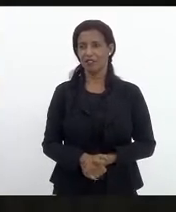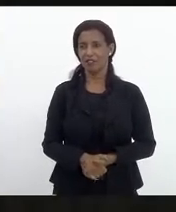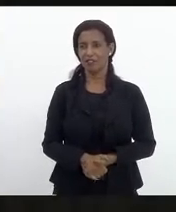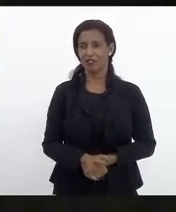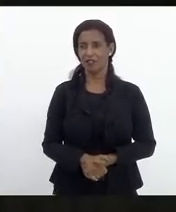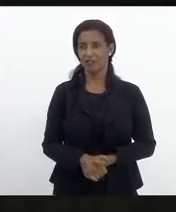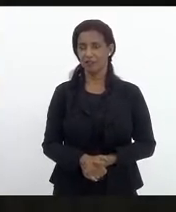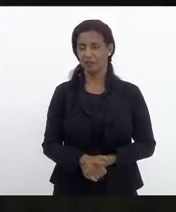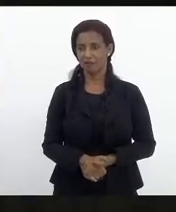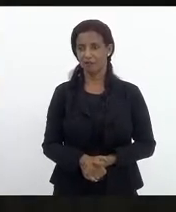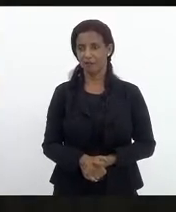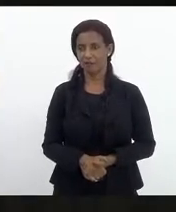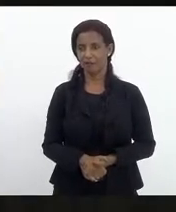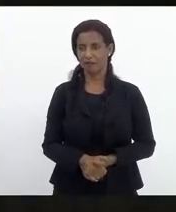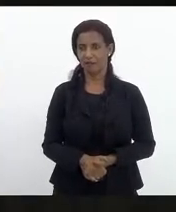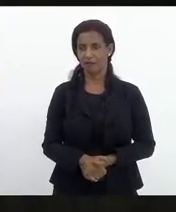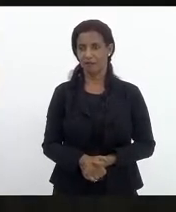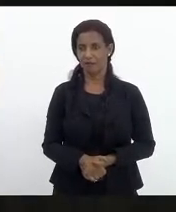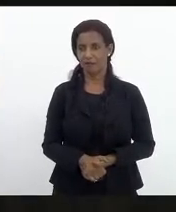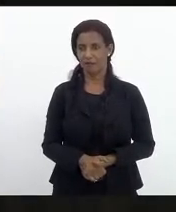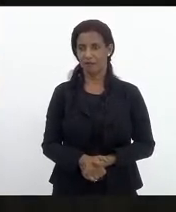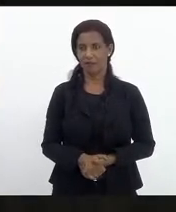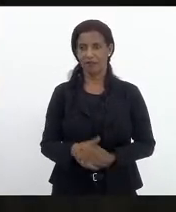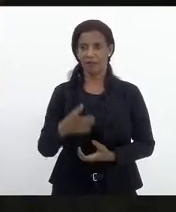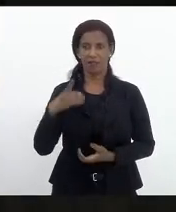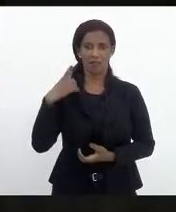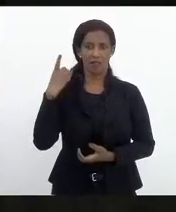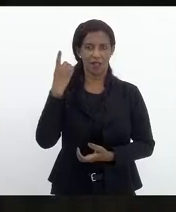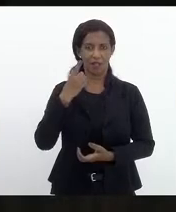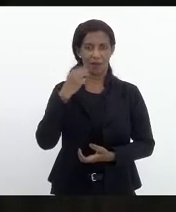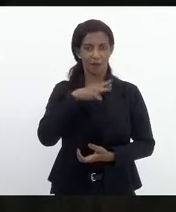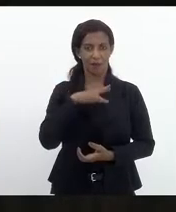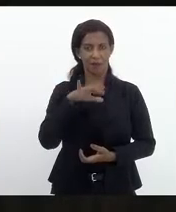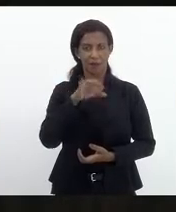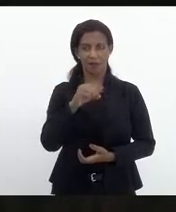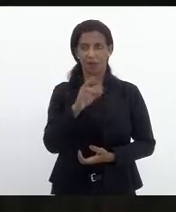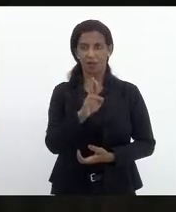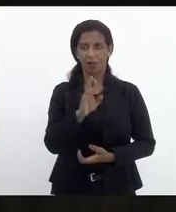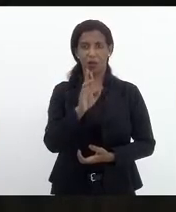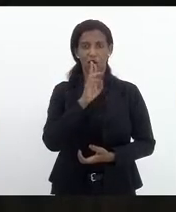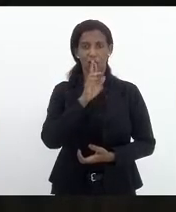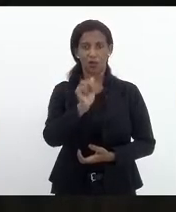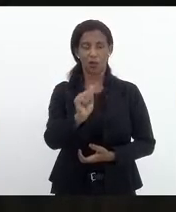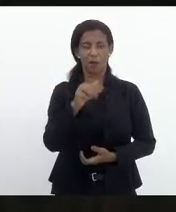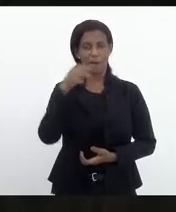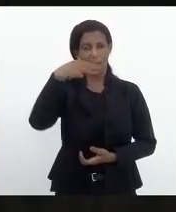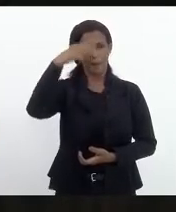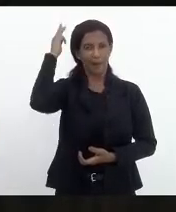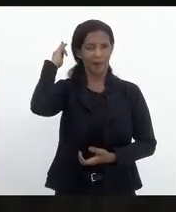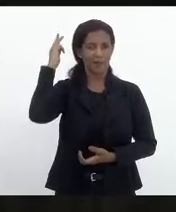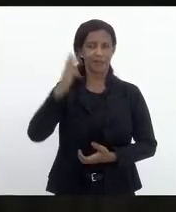Bebeto. Valeu, presidente. Deputado Marcelo Dino, deputado Rodrigo Amorim, Mácio.